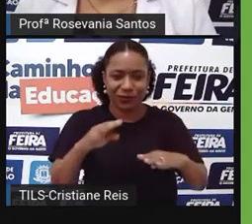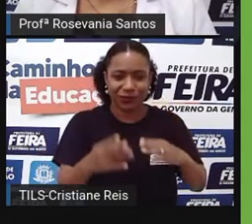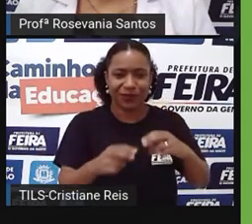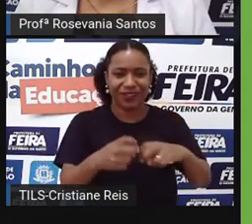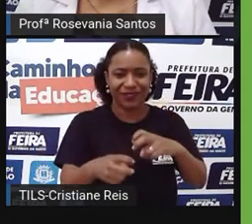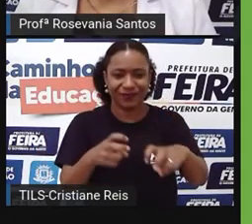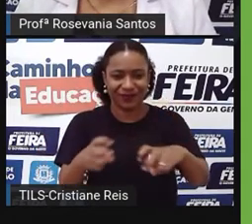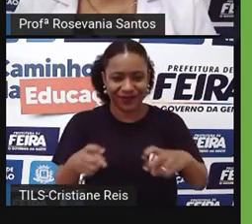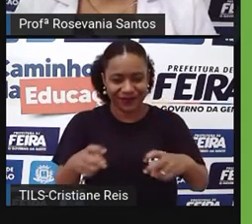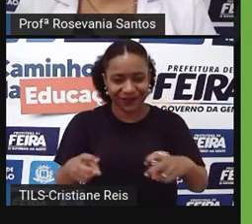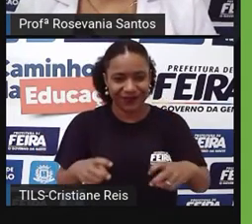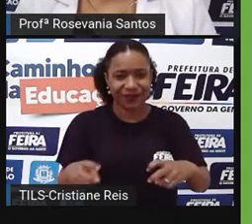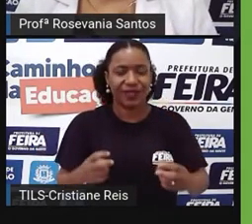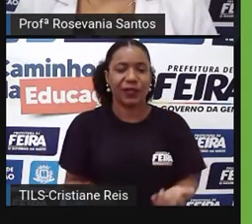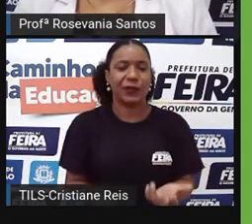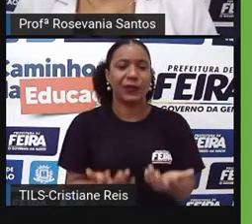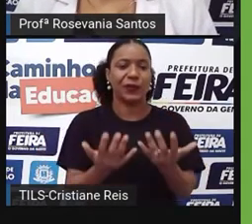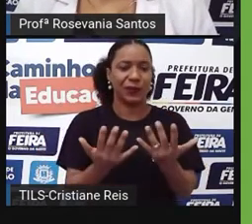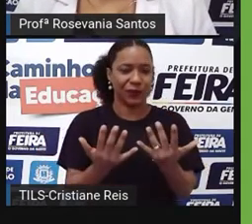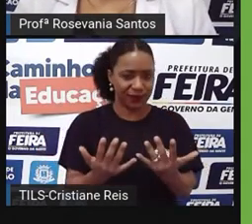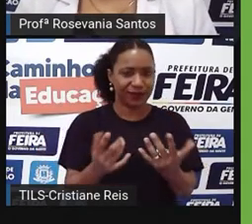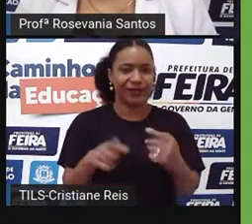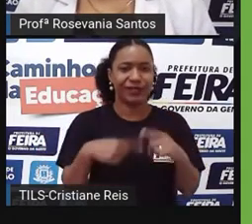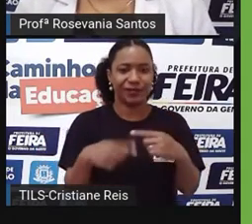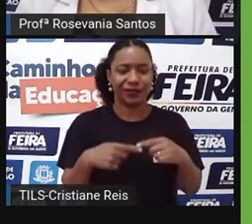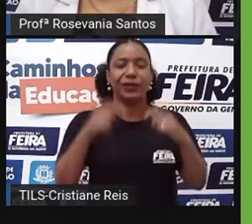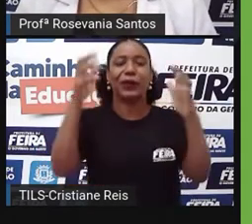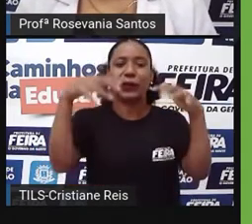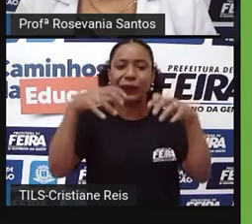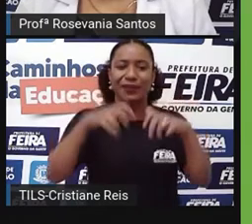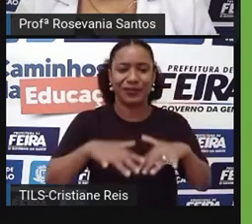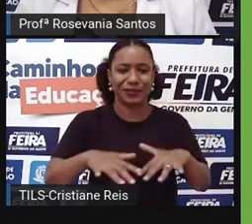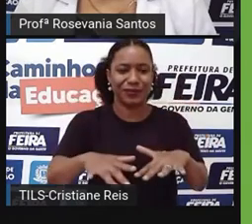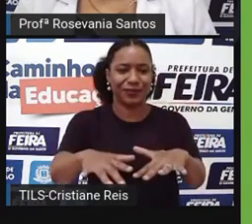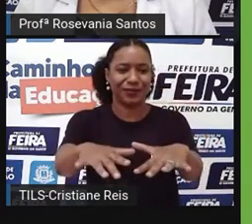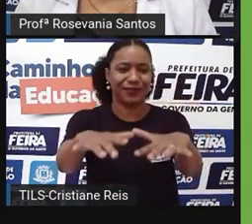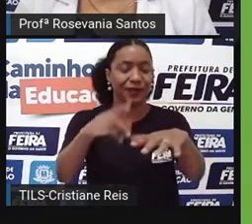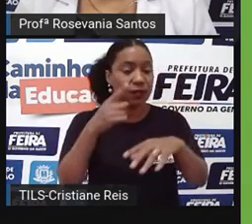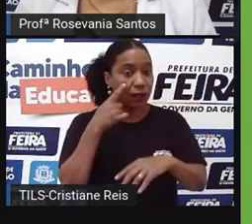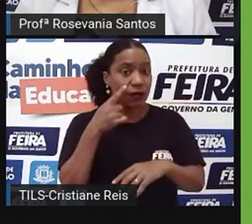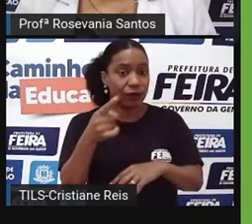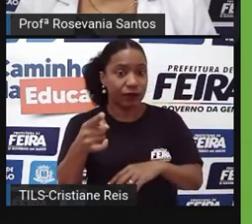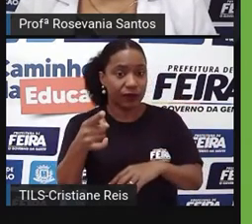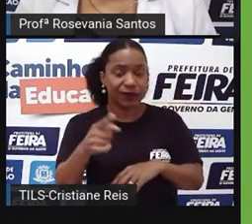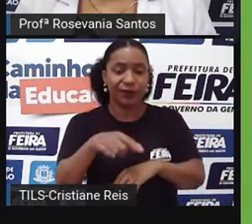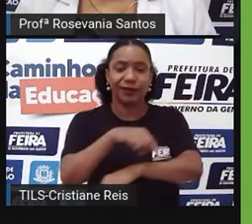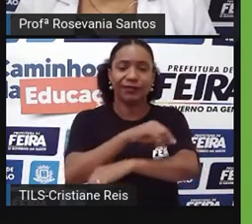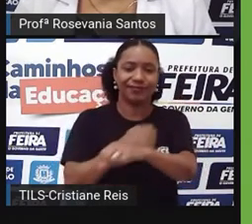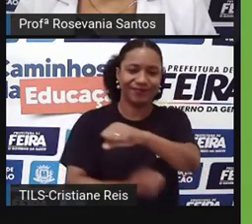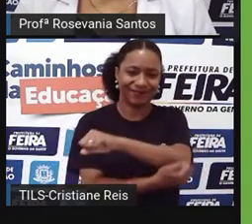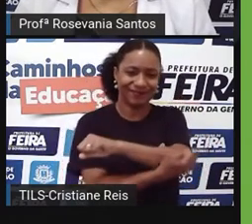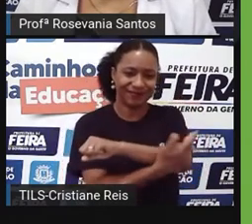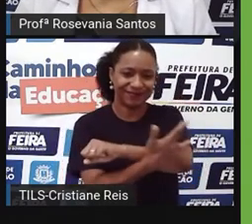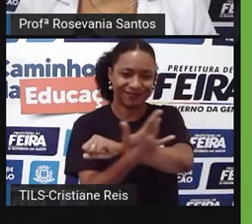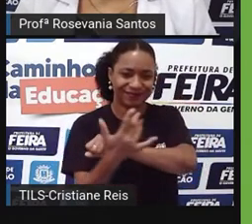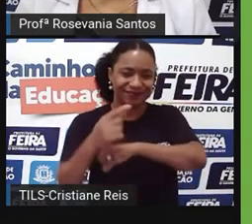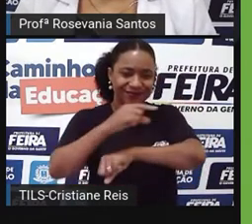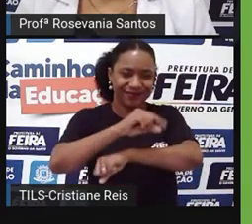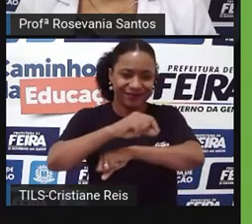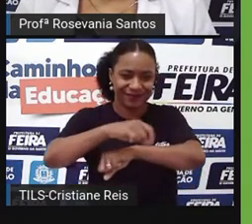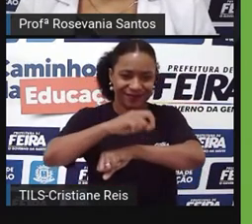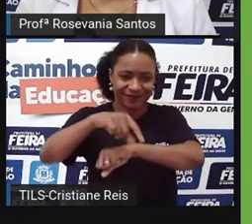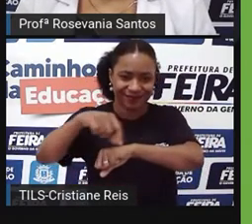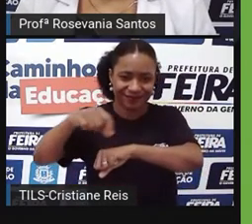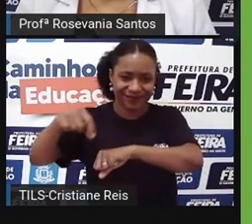vai alimentar novamente esse solo aí. As sementes, tudo, olha aqui, ó. Então, vou ter as plantas em todos os